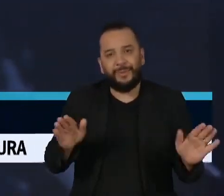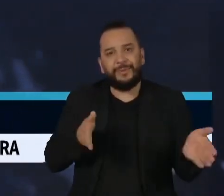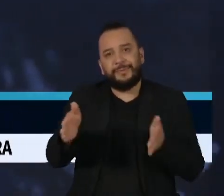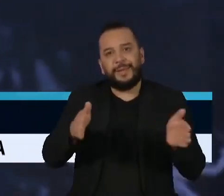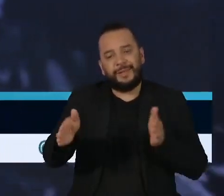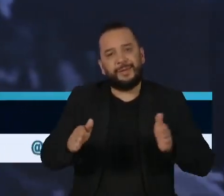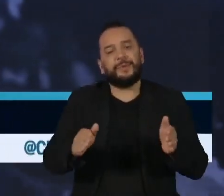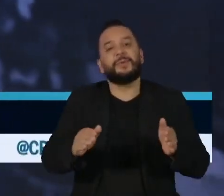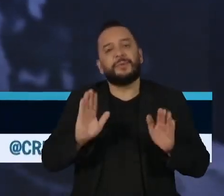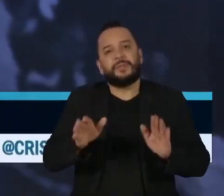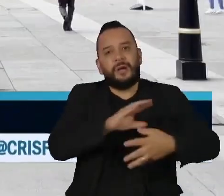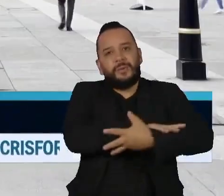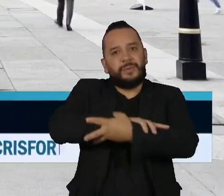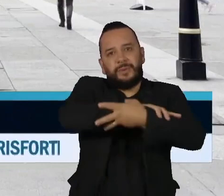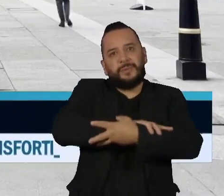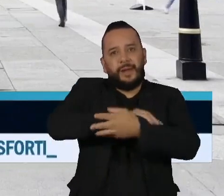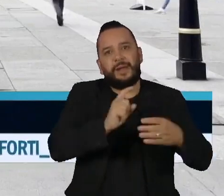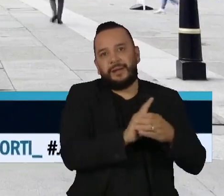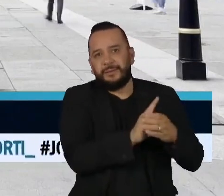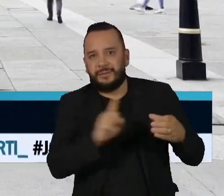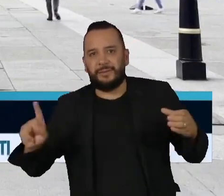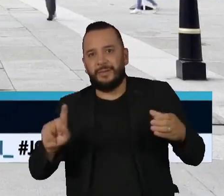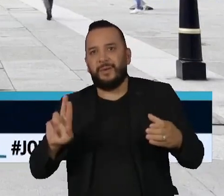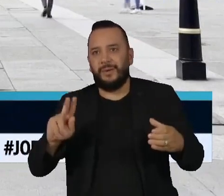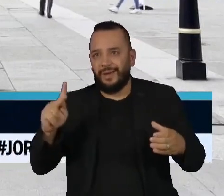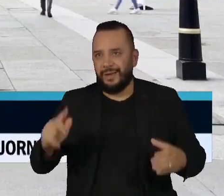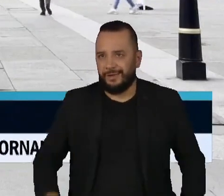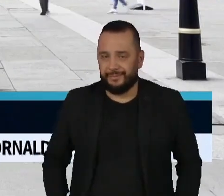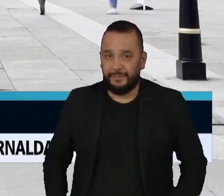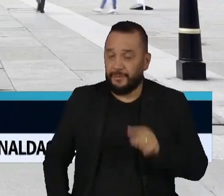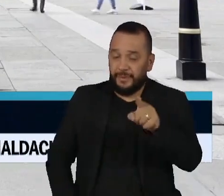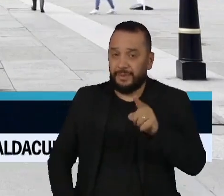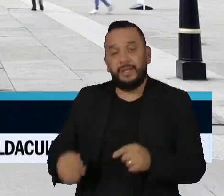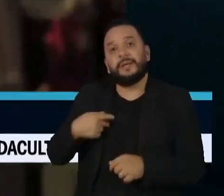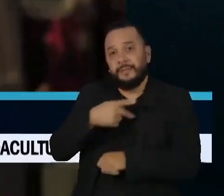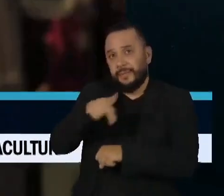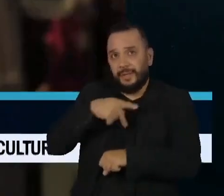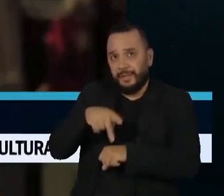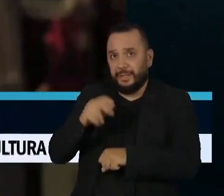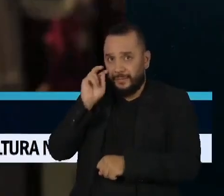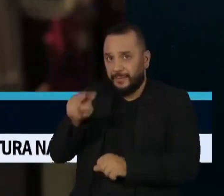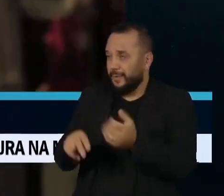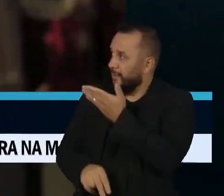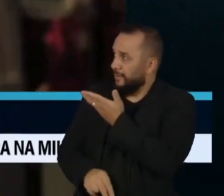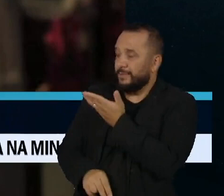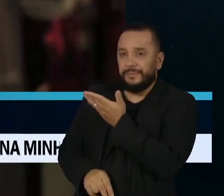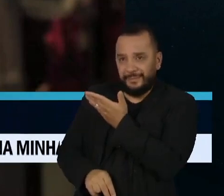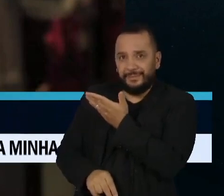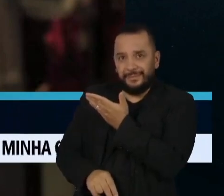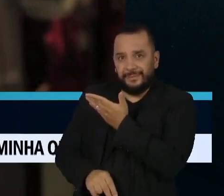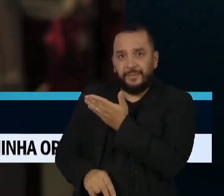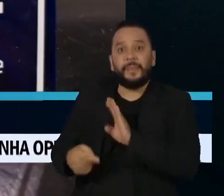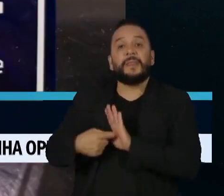país deixou a União Europeia. Quem já viajou para o exterior pode algum dia ter batido o olho nesse adesivo aqui. Ele